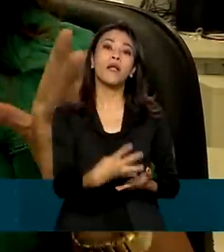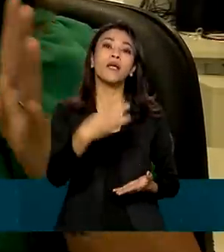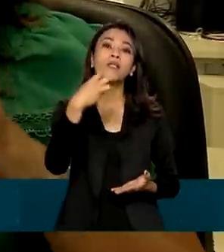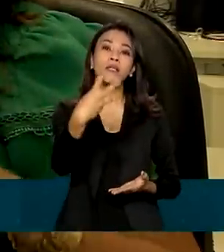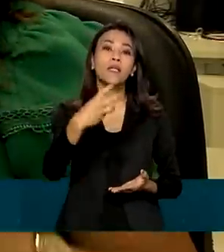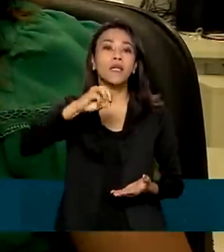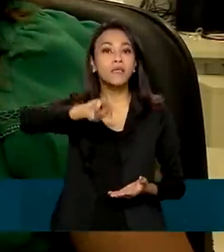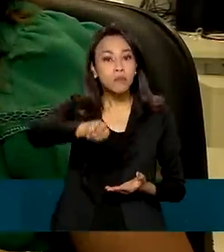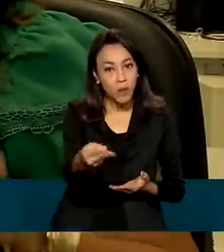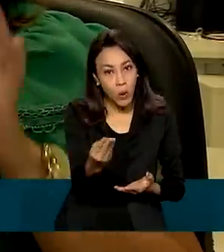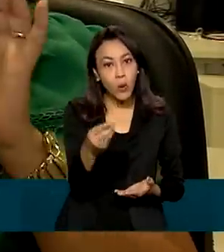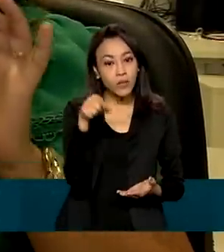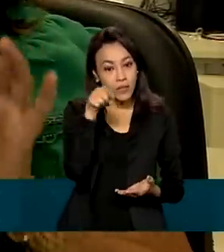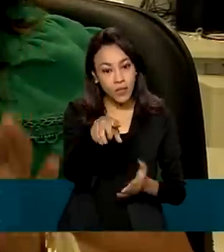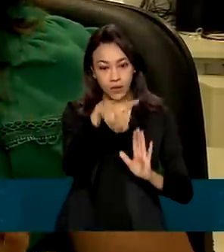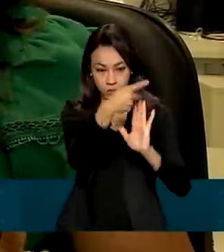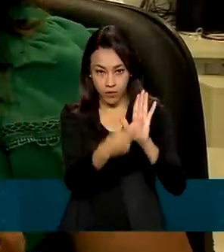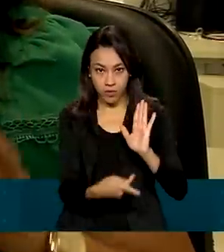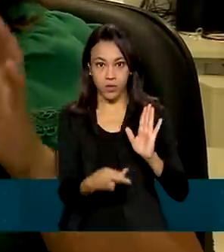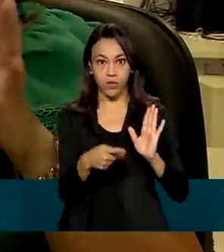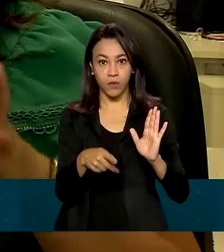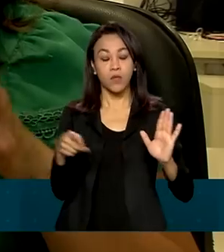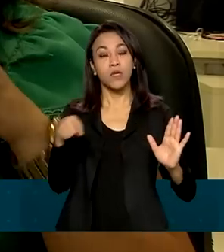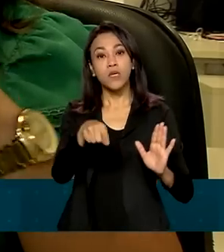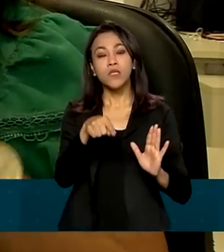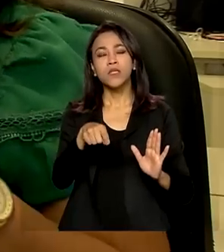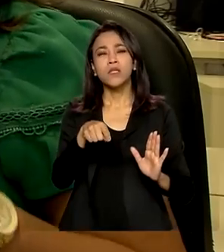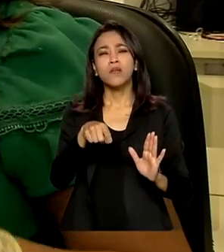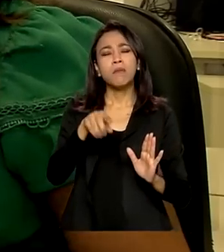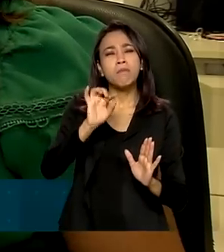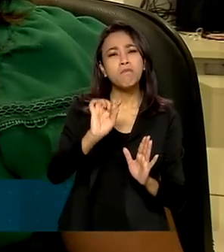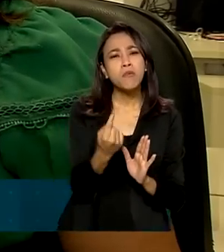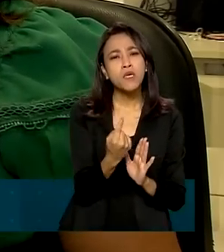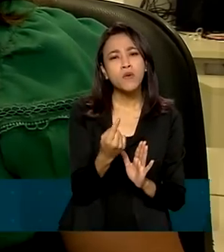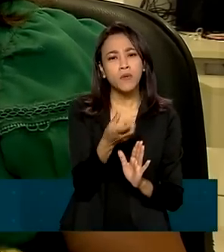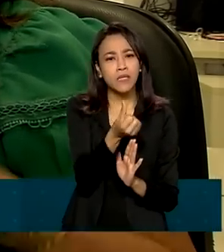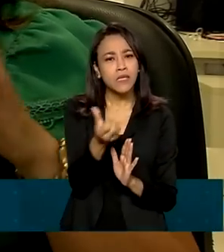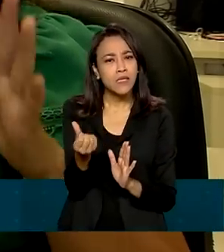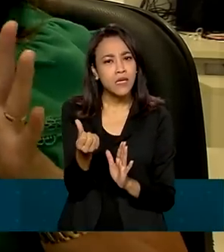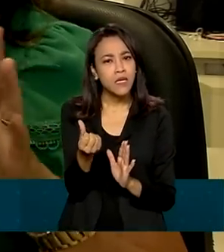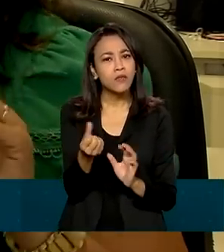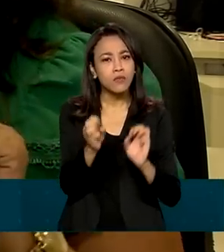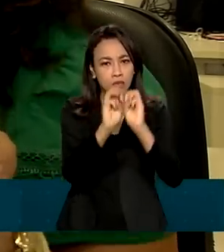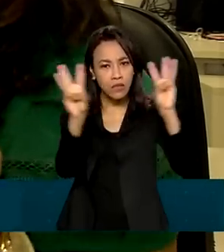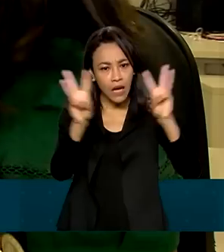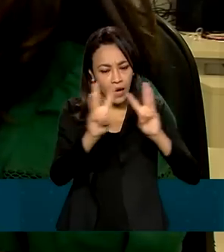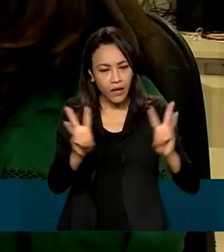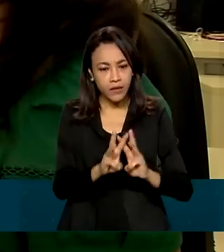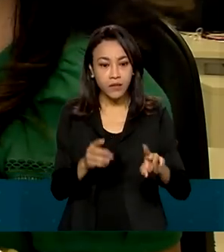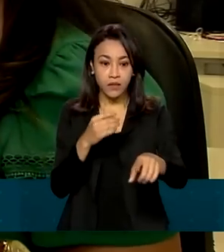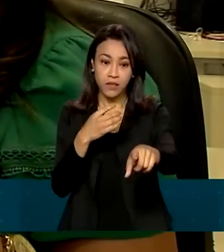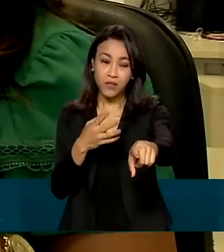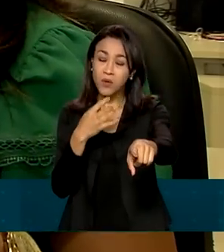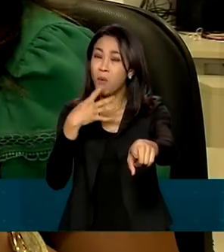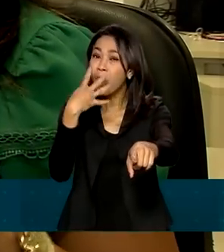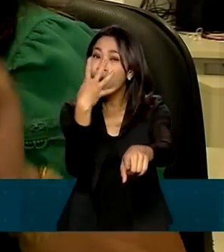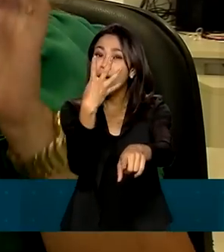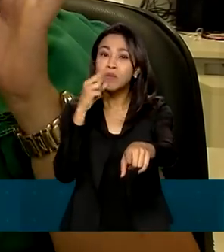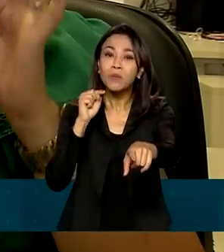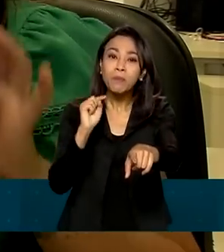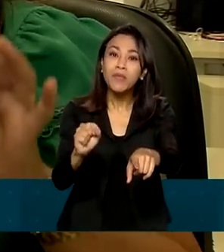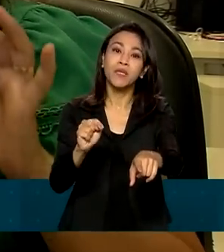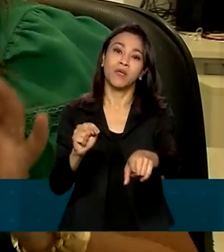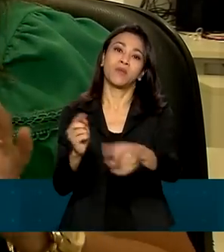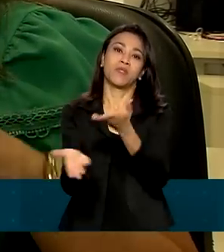portal gov.br, com a centralização de cerca de 1.600 sites. São 4.900 serviços disponíveis,